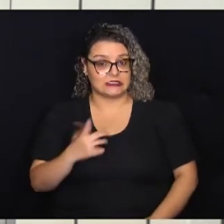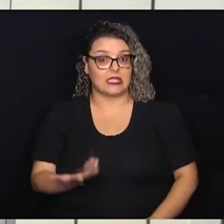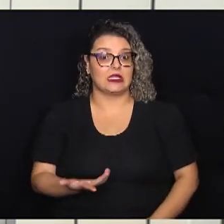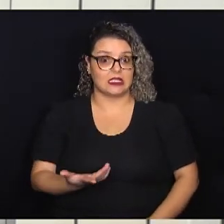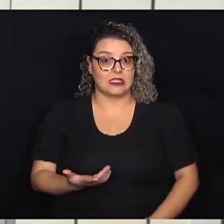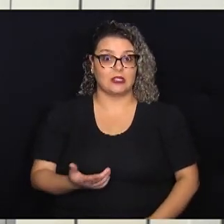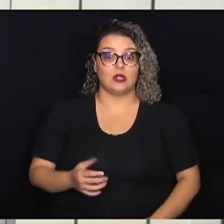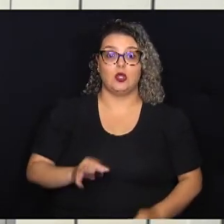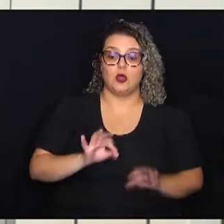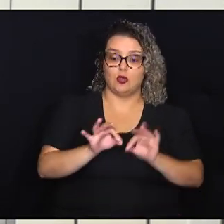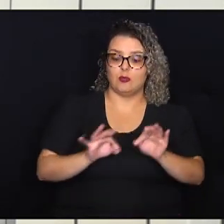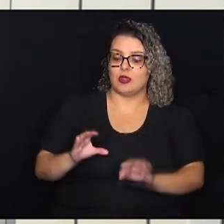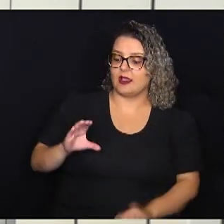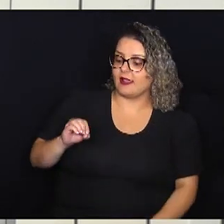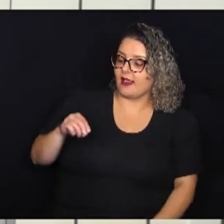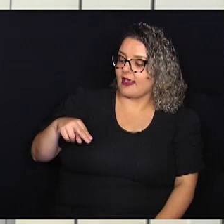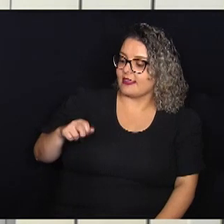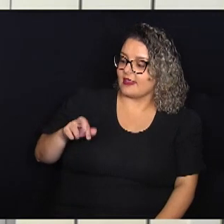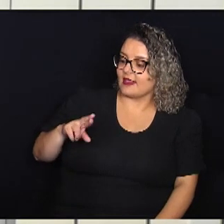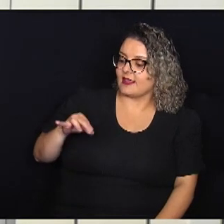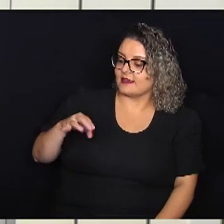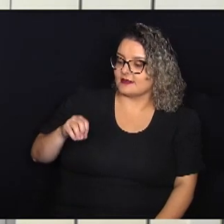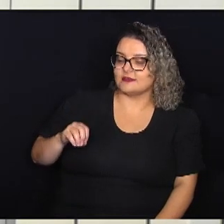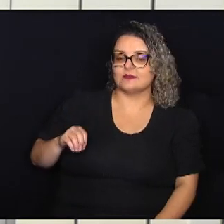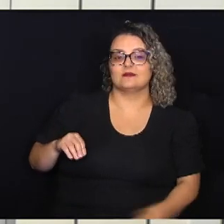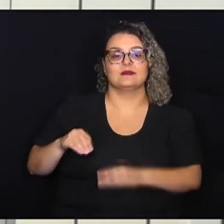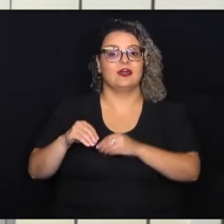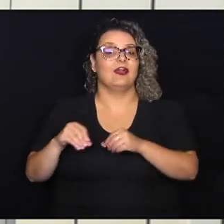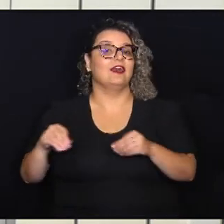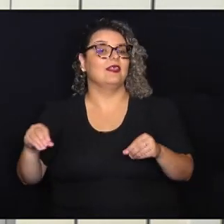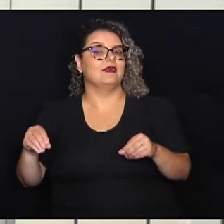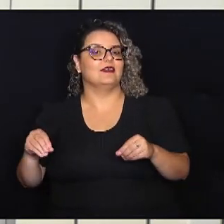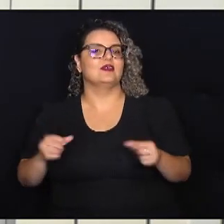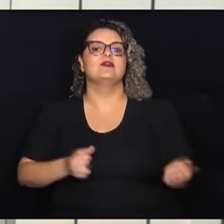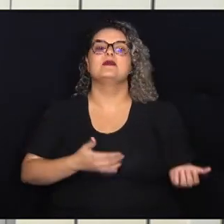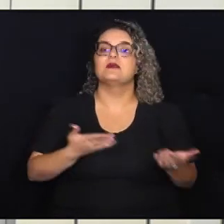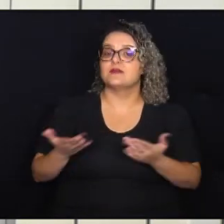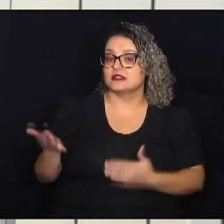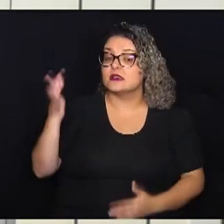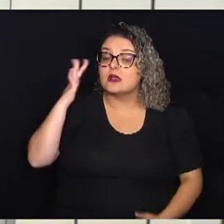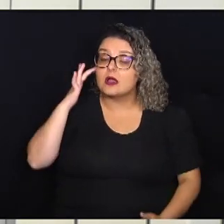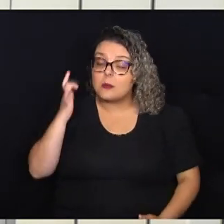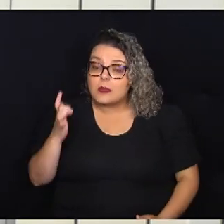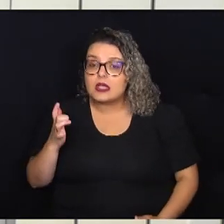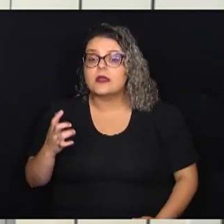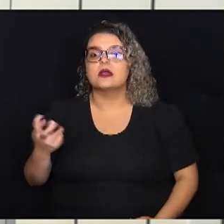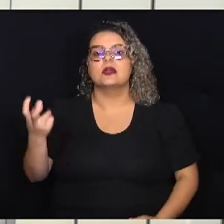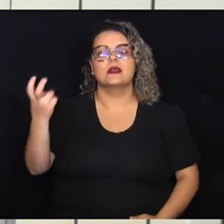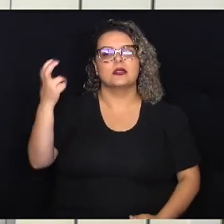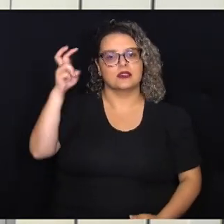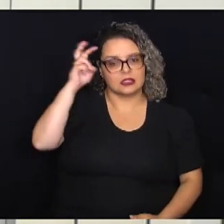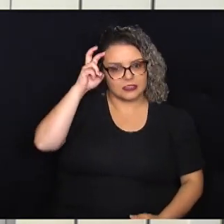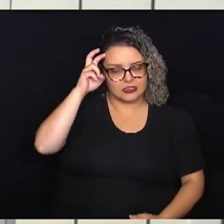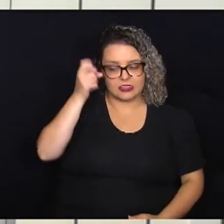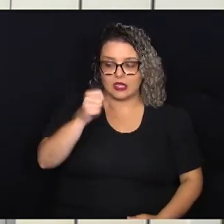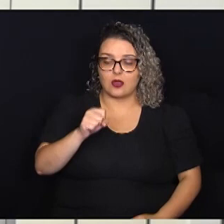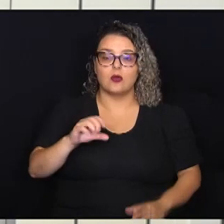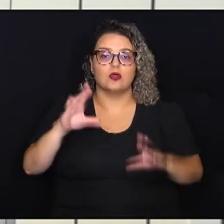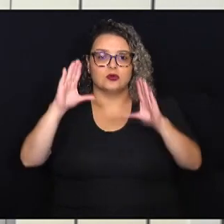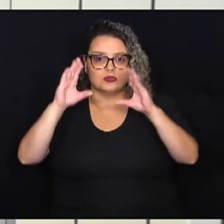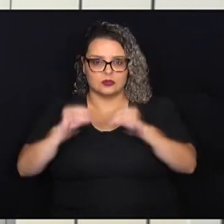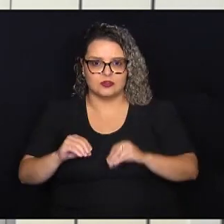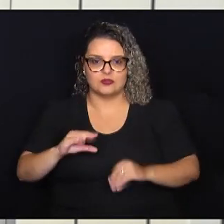Canarinhos da Terra vai fazer uma apresentação amanhã, quinta-feira, 8 horas da noite, no Teatro